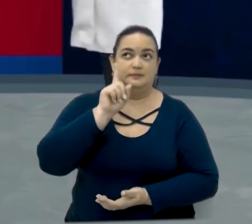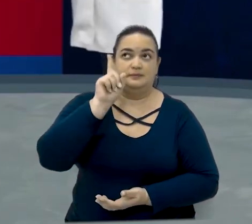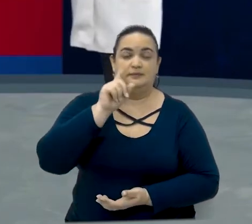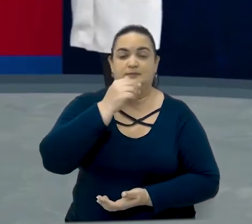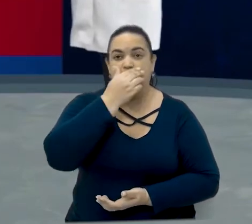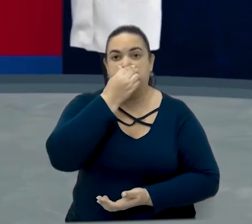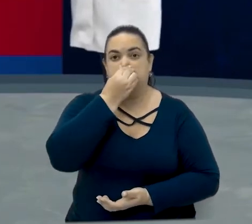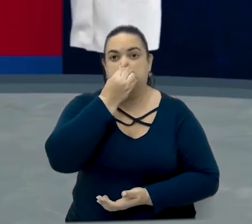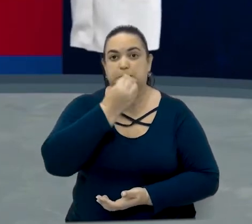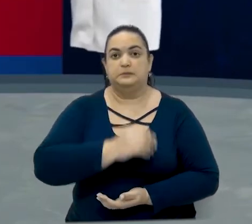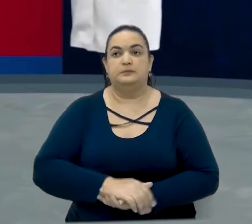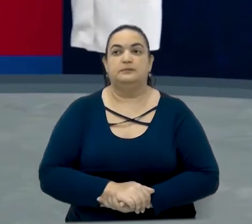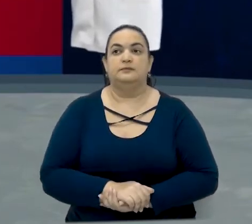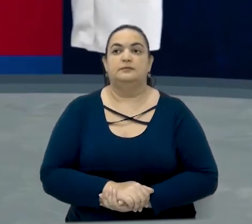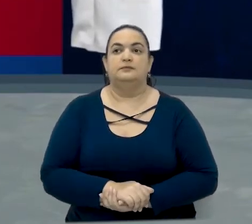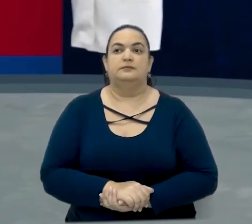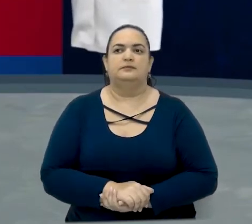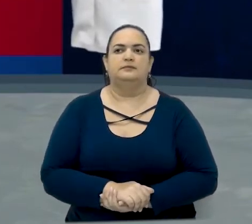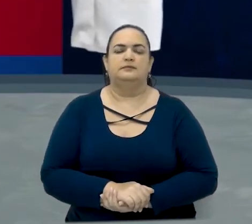I'm Japanese.